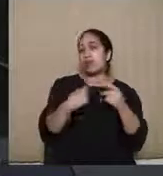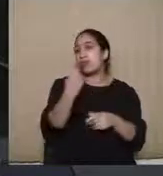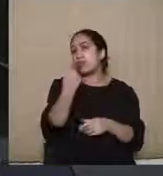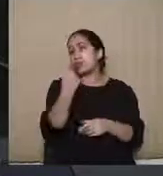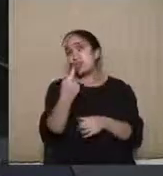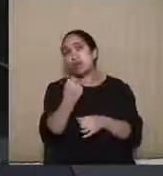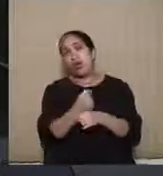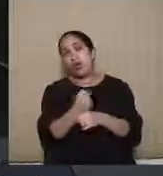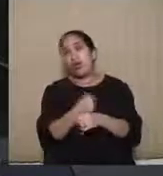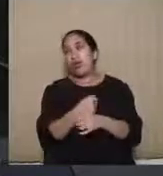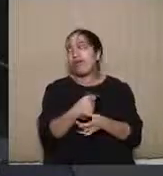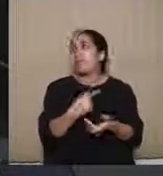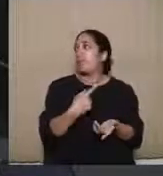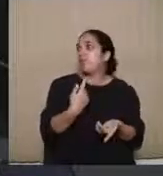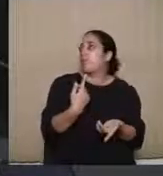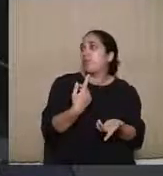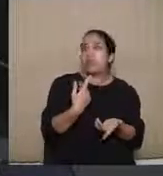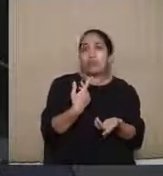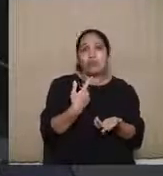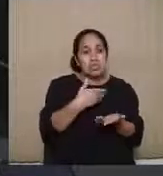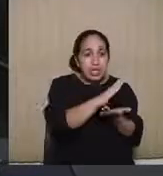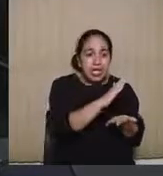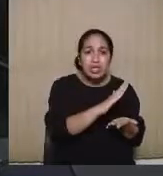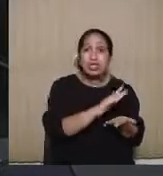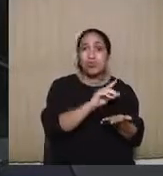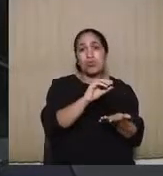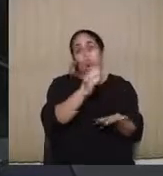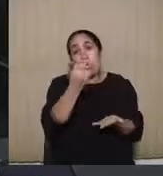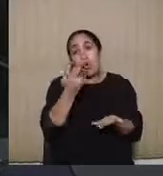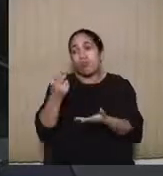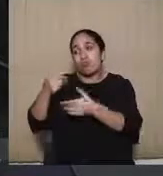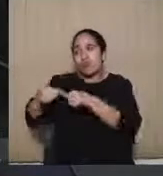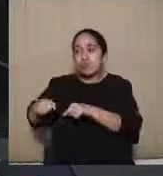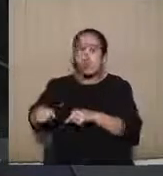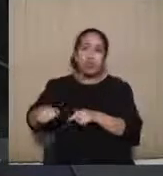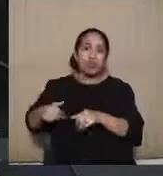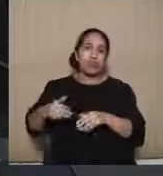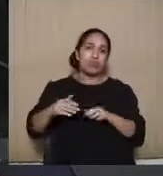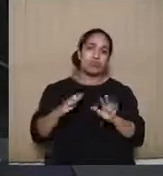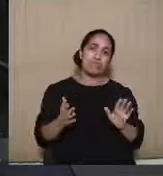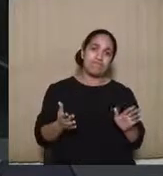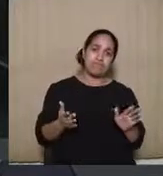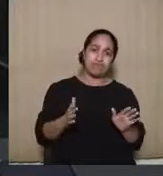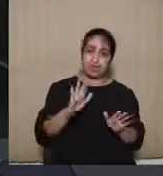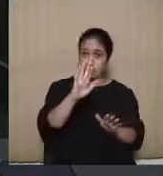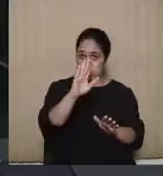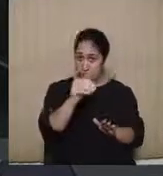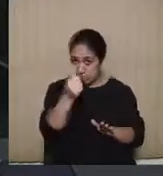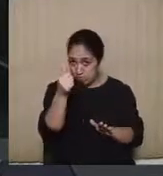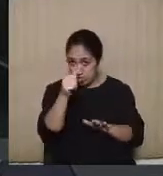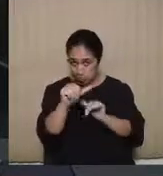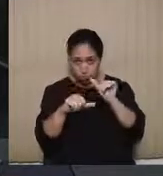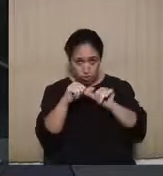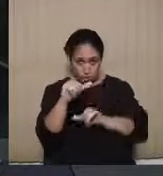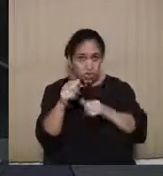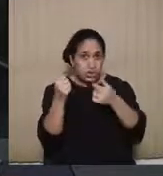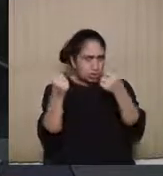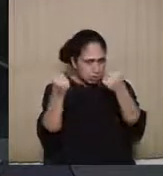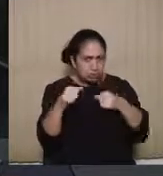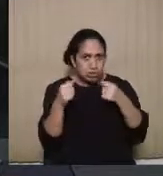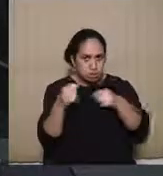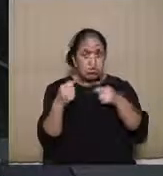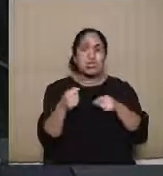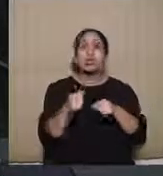ou foi mantido. Eu acho que, assim, uma primeira mudança que eu vejo necessária seria,